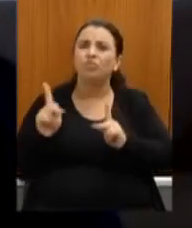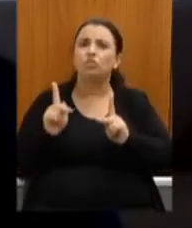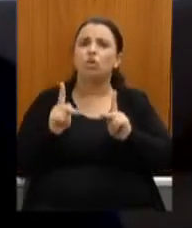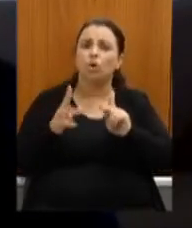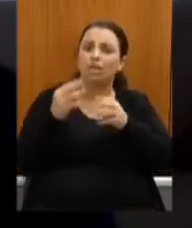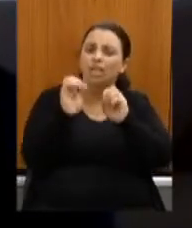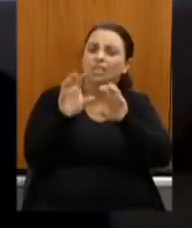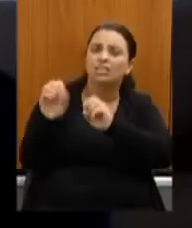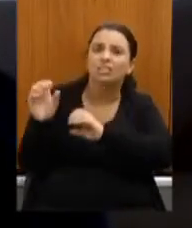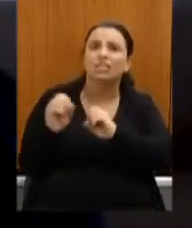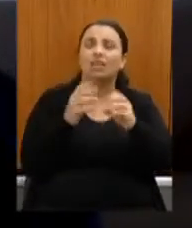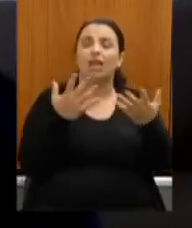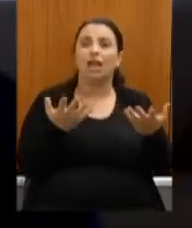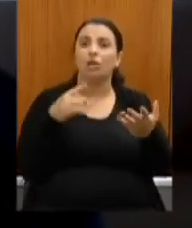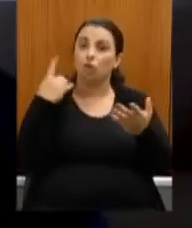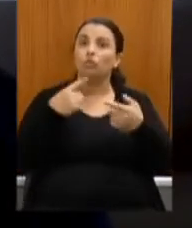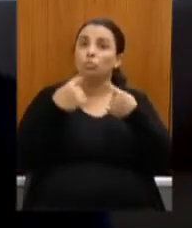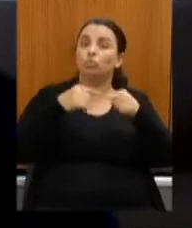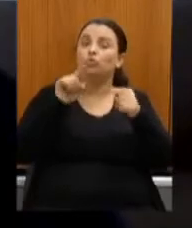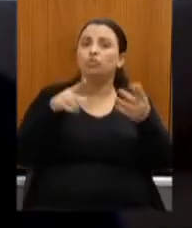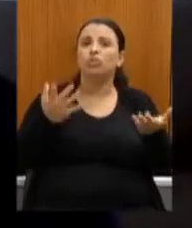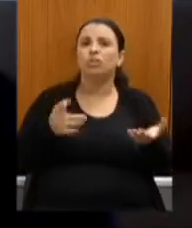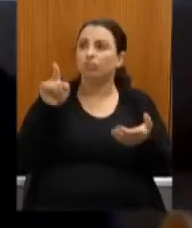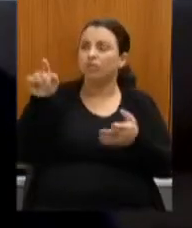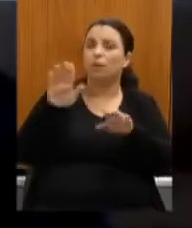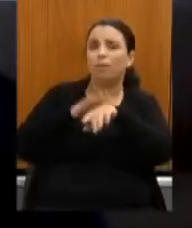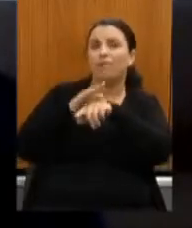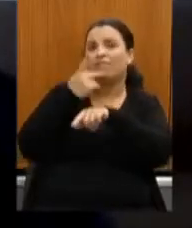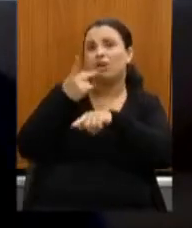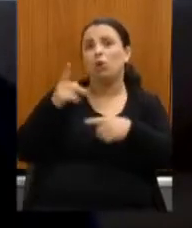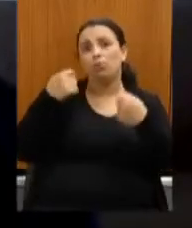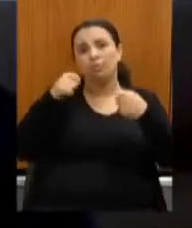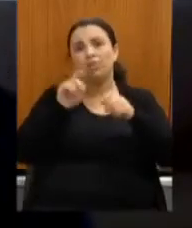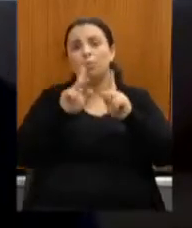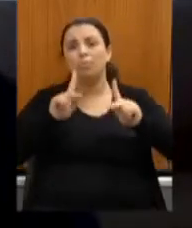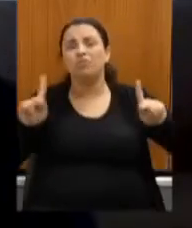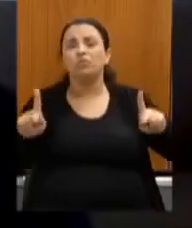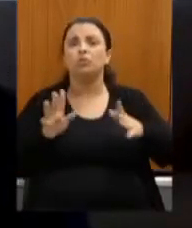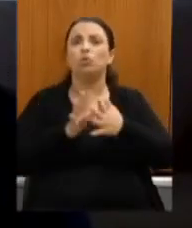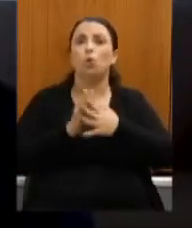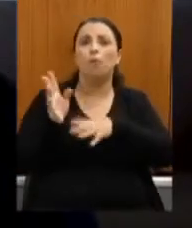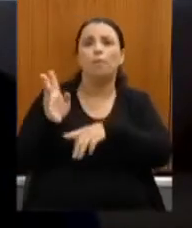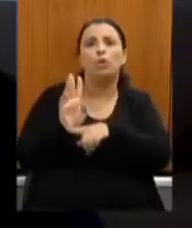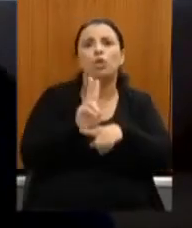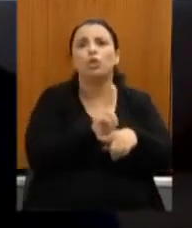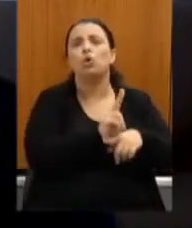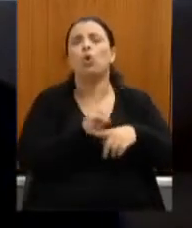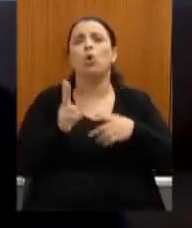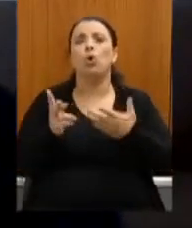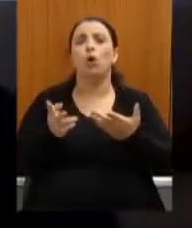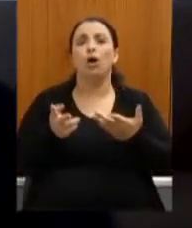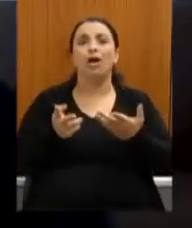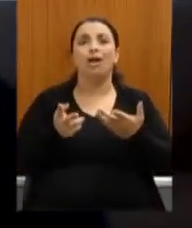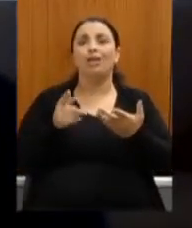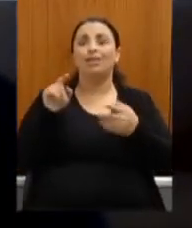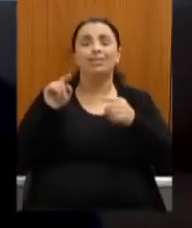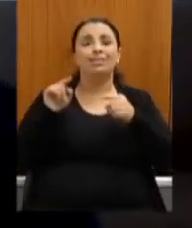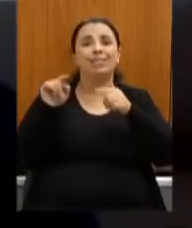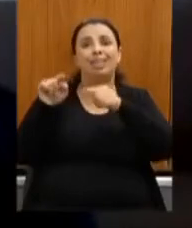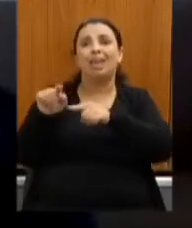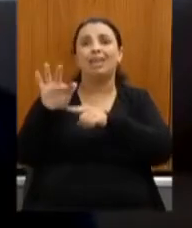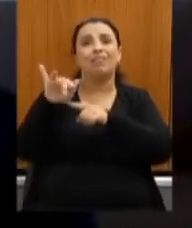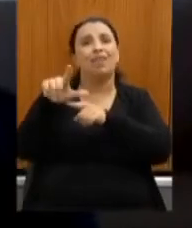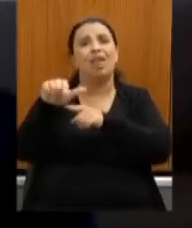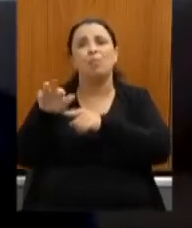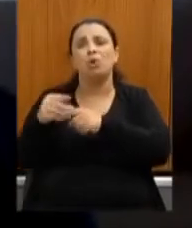senhor mesmo falou isso de professores para ensinar instrutores monitores nada disso é ofertado por